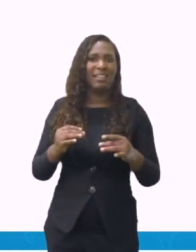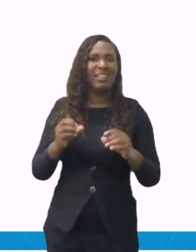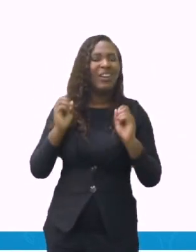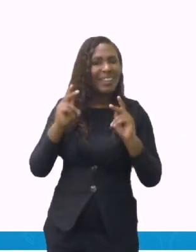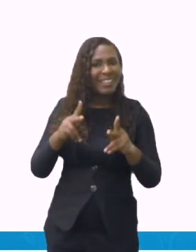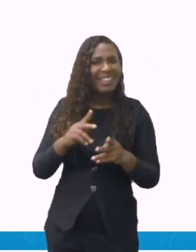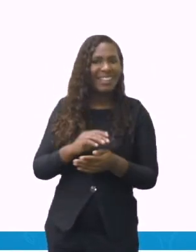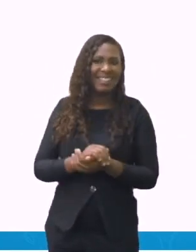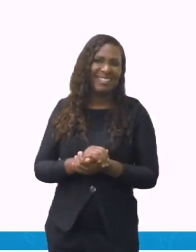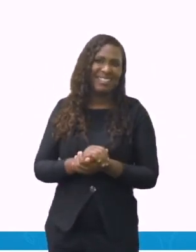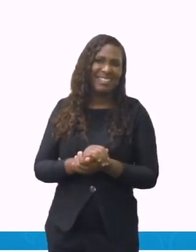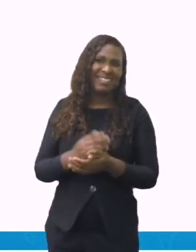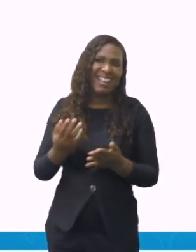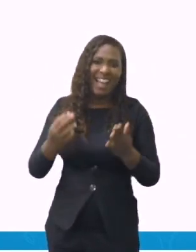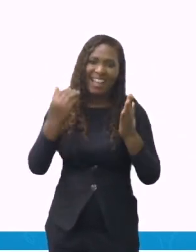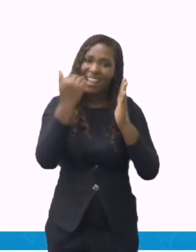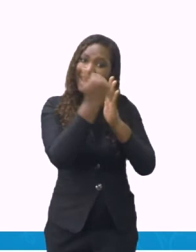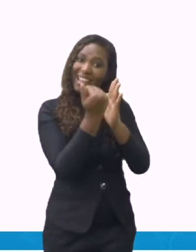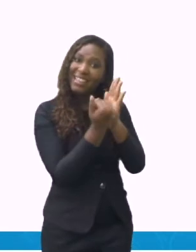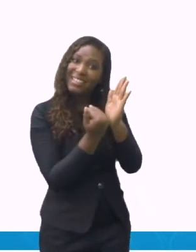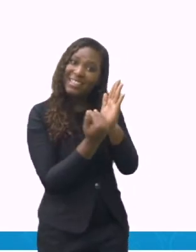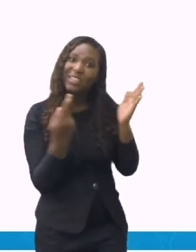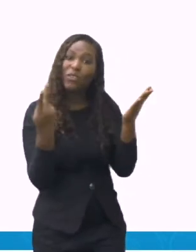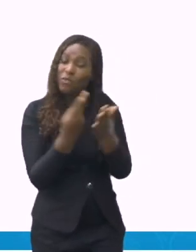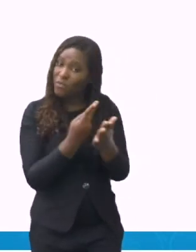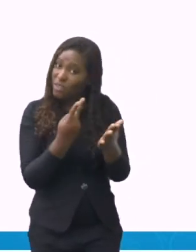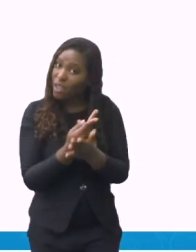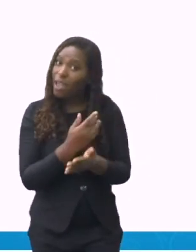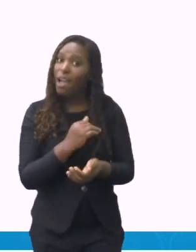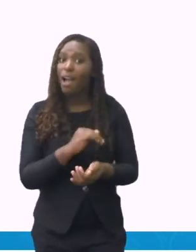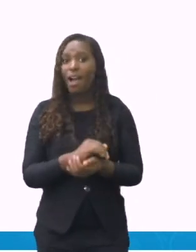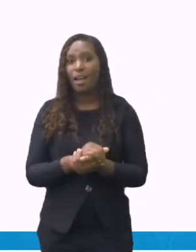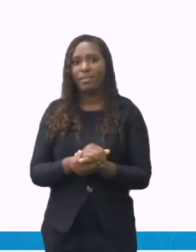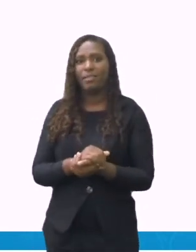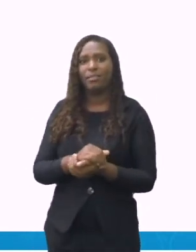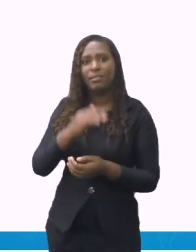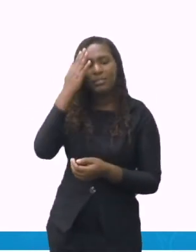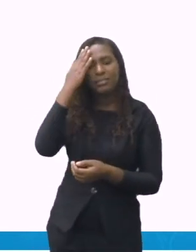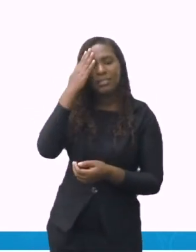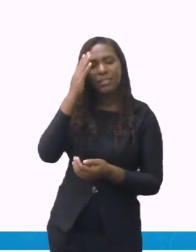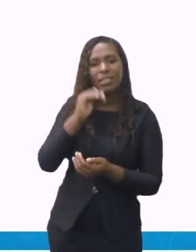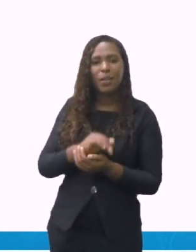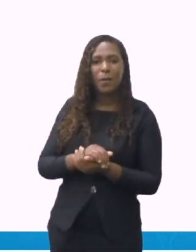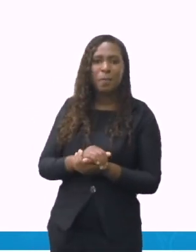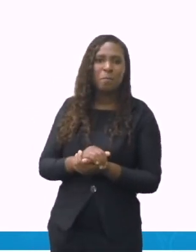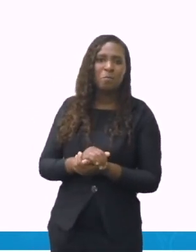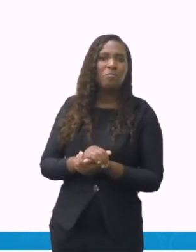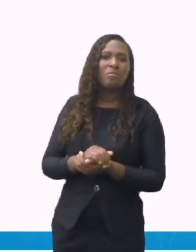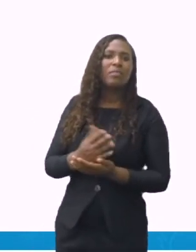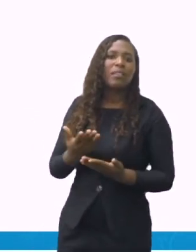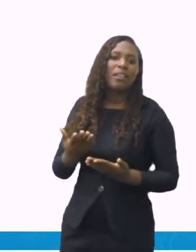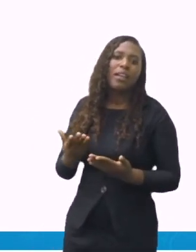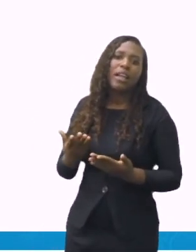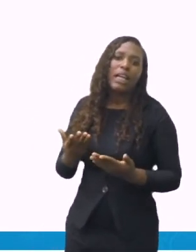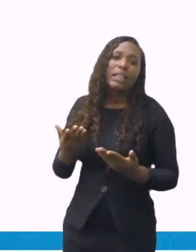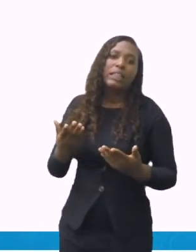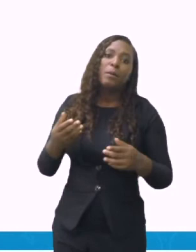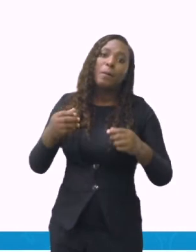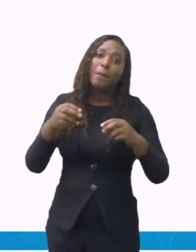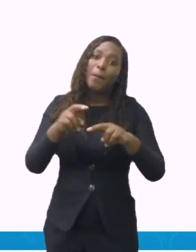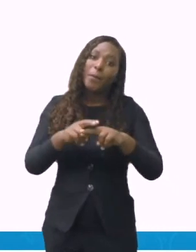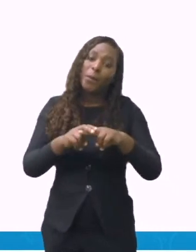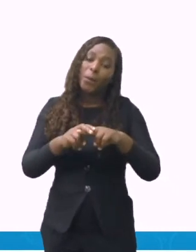Essa receita vai ficar errada. Eu posso simplesmente acertar. Acertar, né? Sem querer, sem ter a intenção, acabo